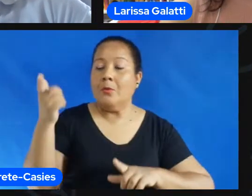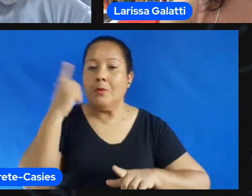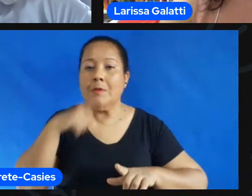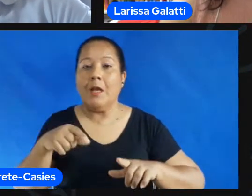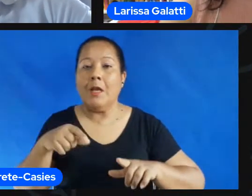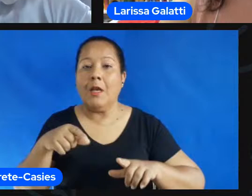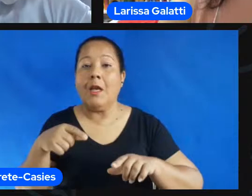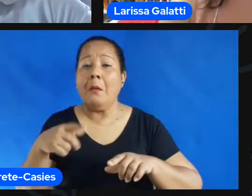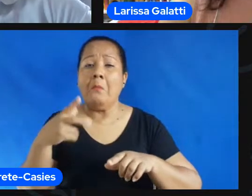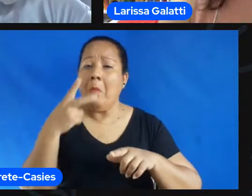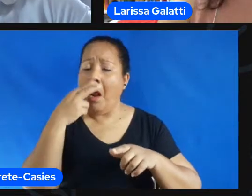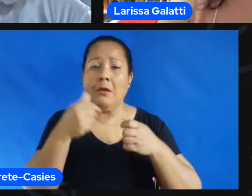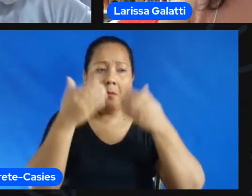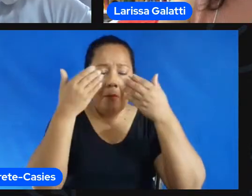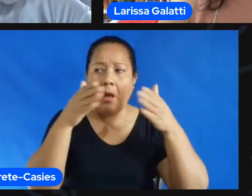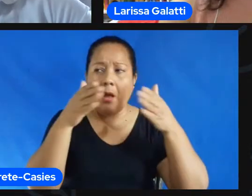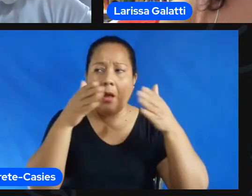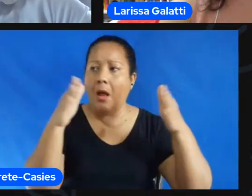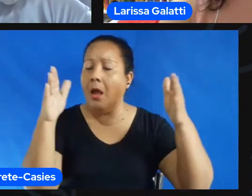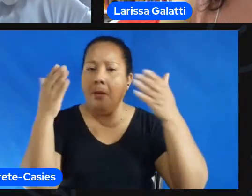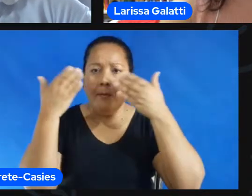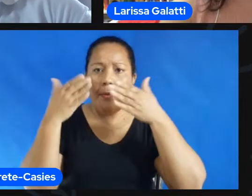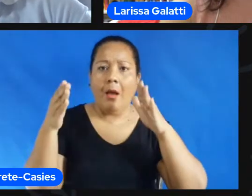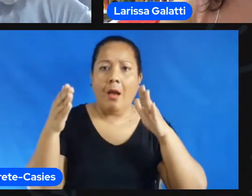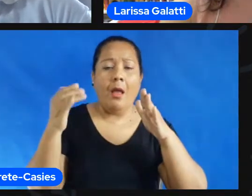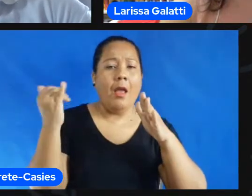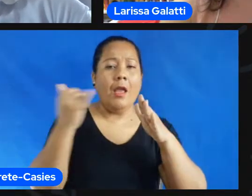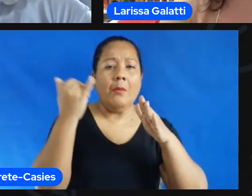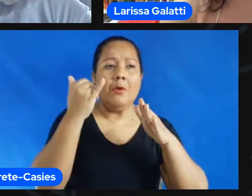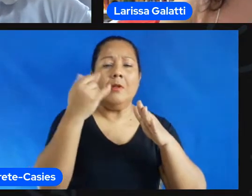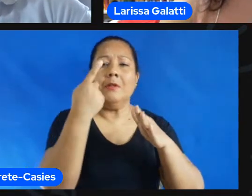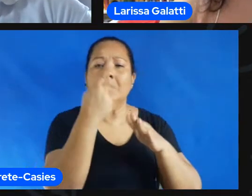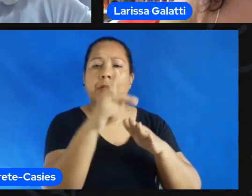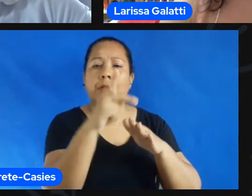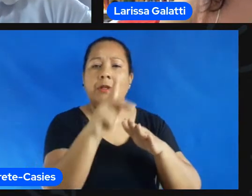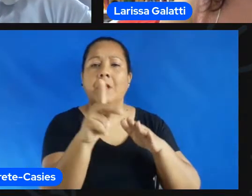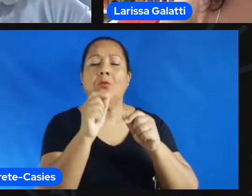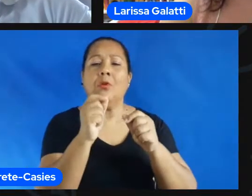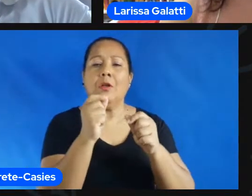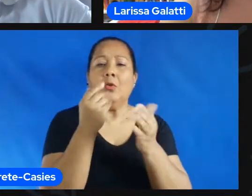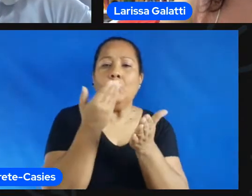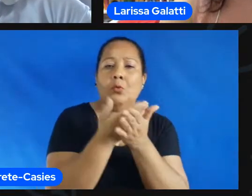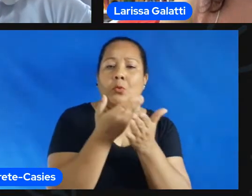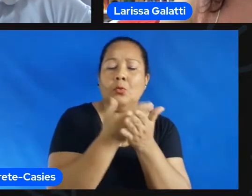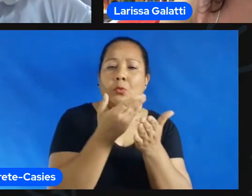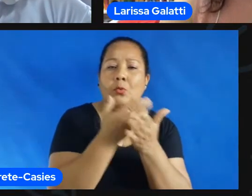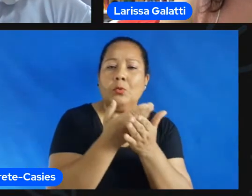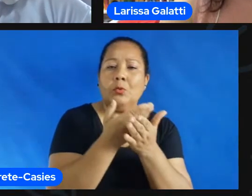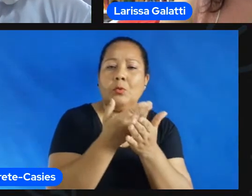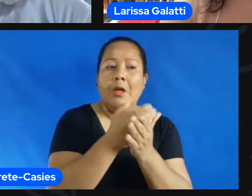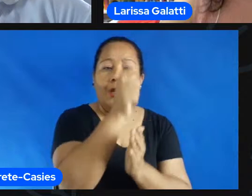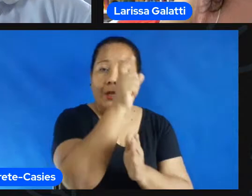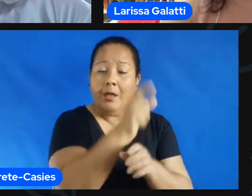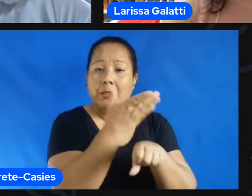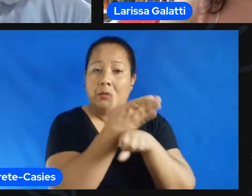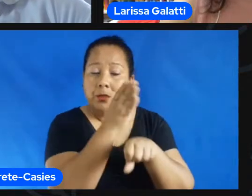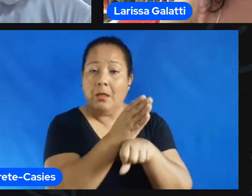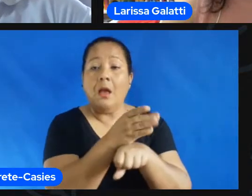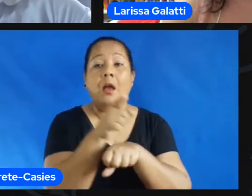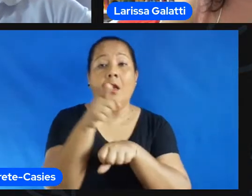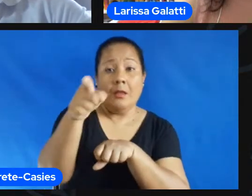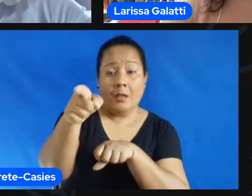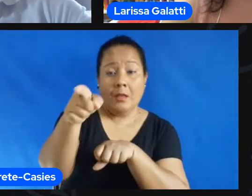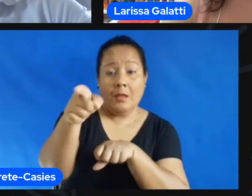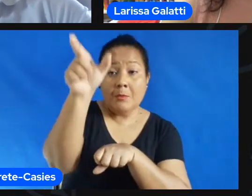né Larissa então vem trazer a formação de base não só do atleta mas principalmente do profissional né dos